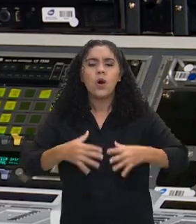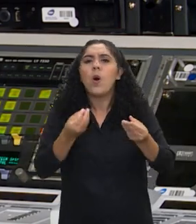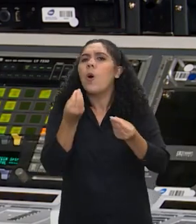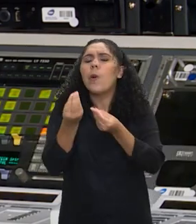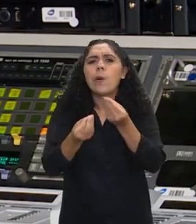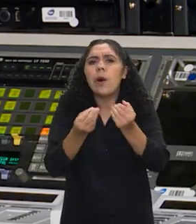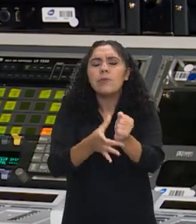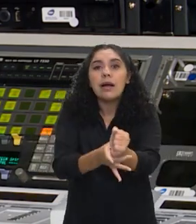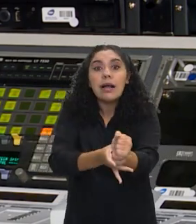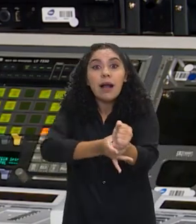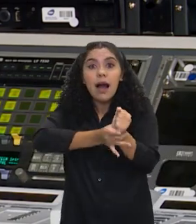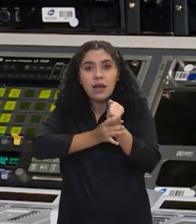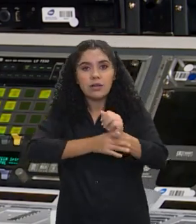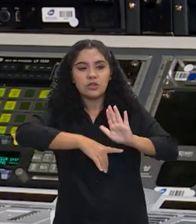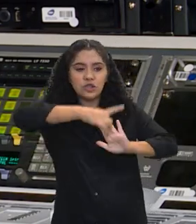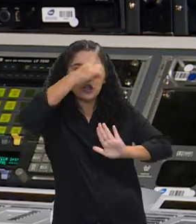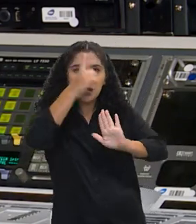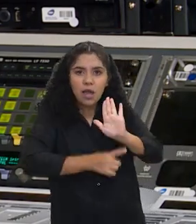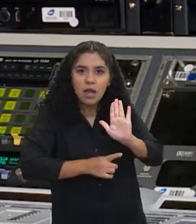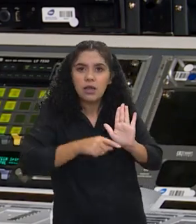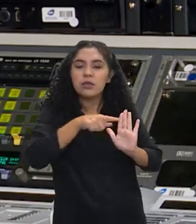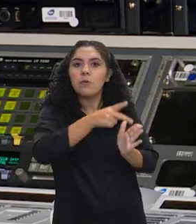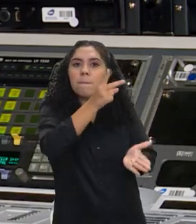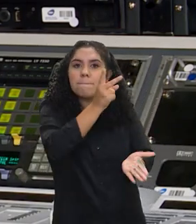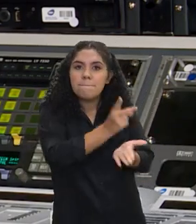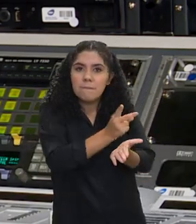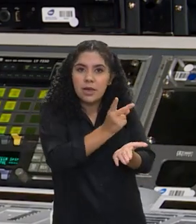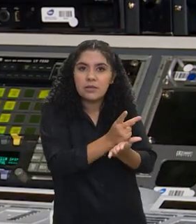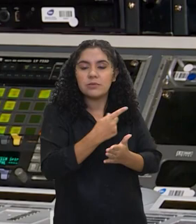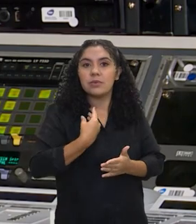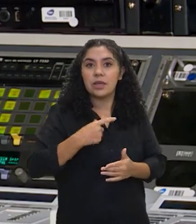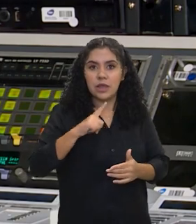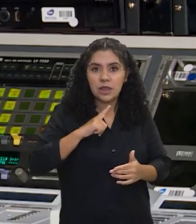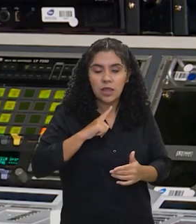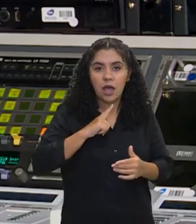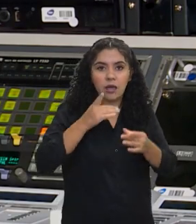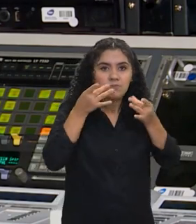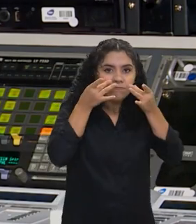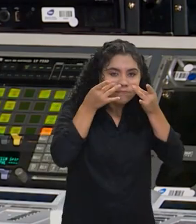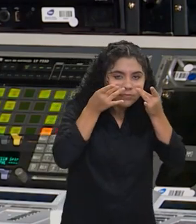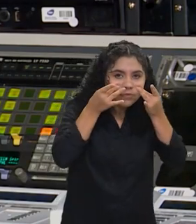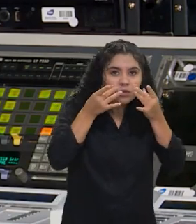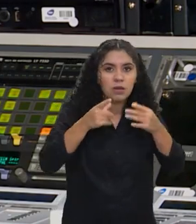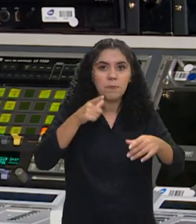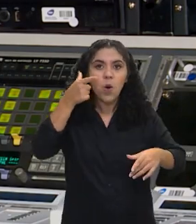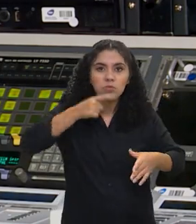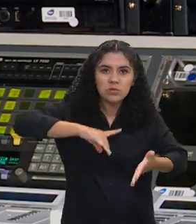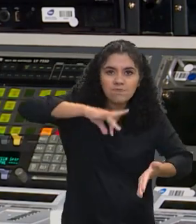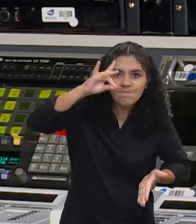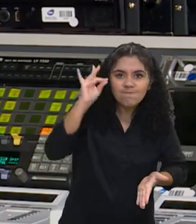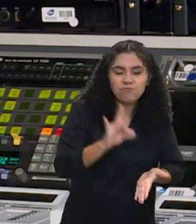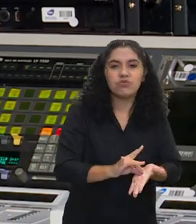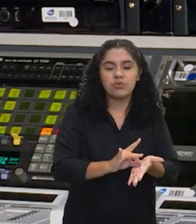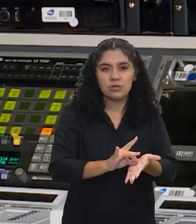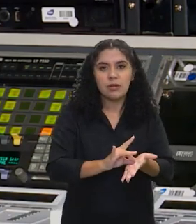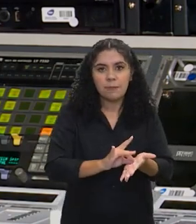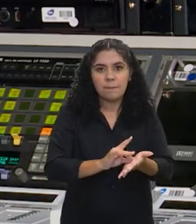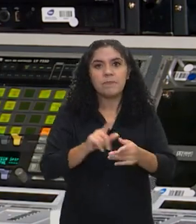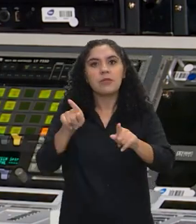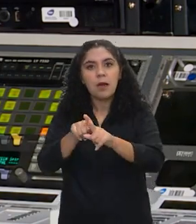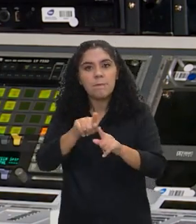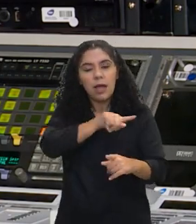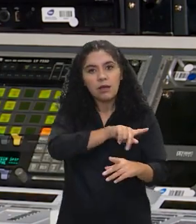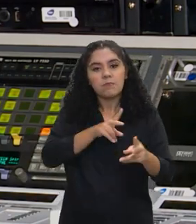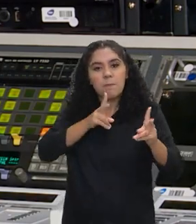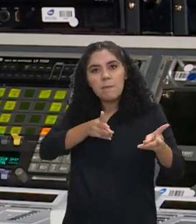que a gente garante os mesmos direitos que existem no ambiente offline serem efetivos e valerem no ambiente